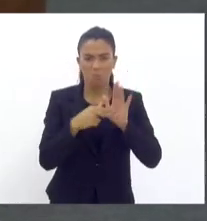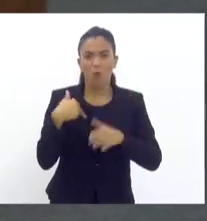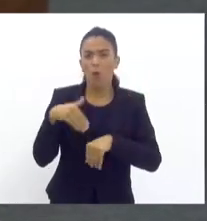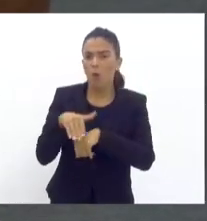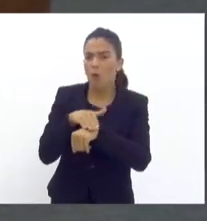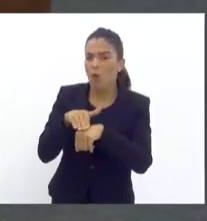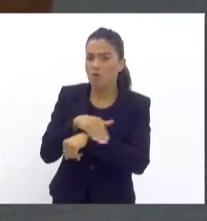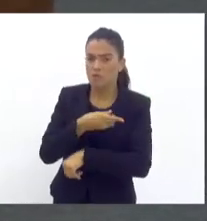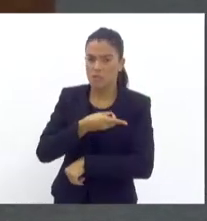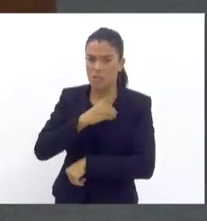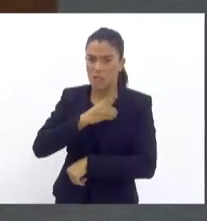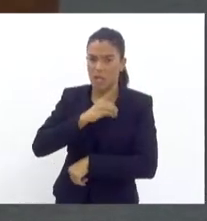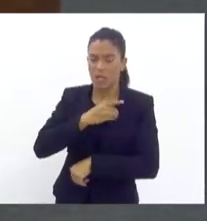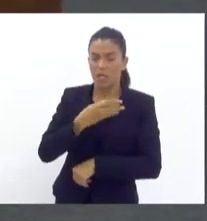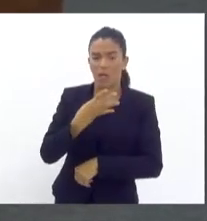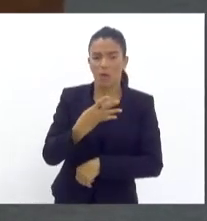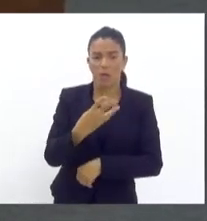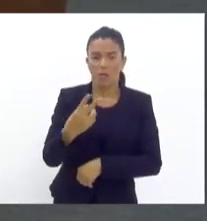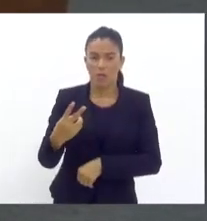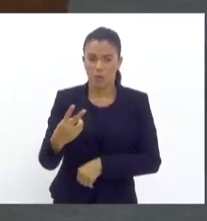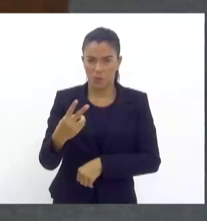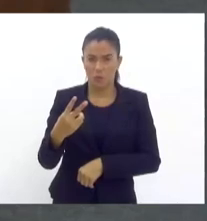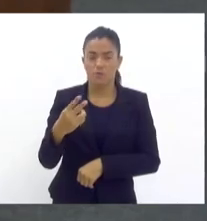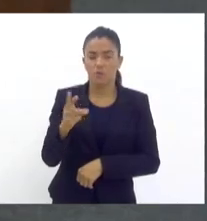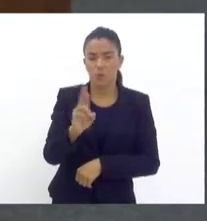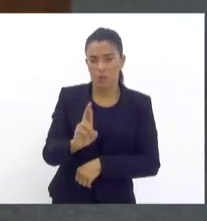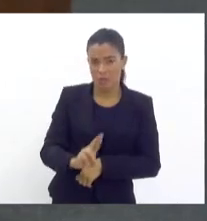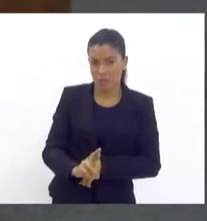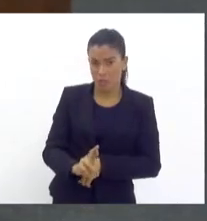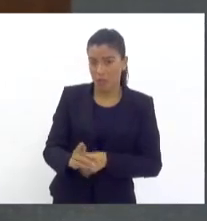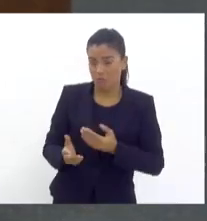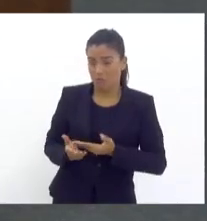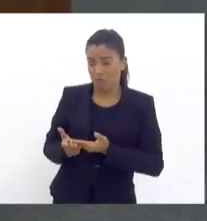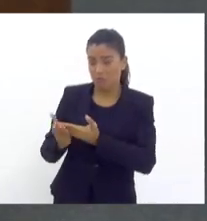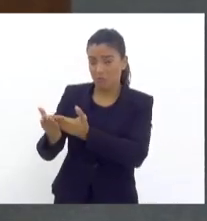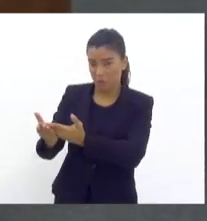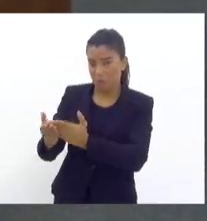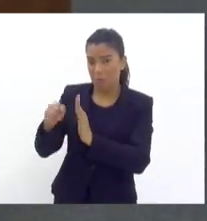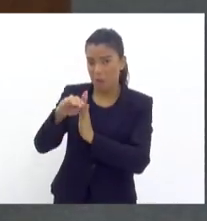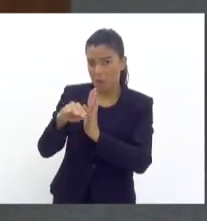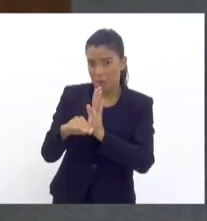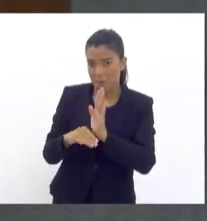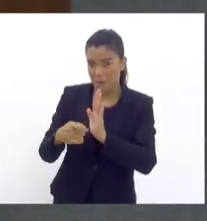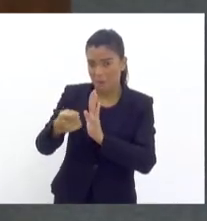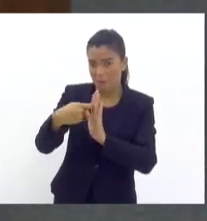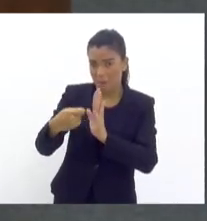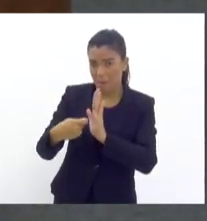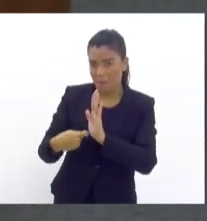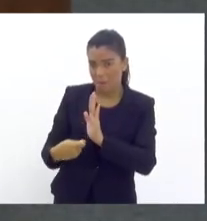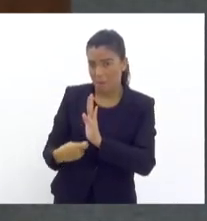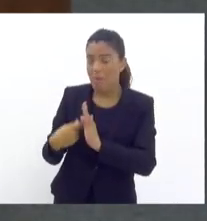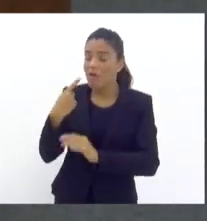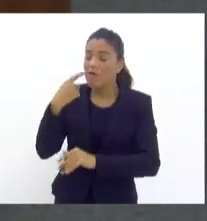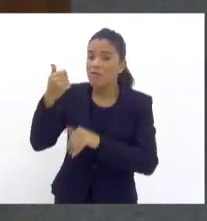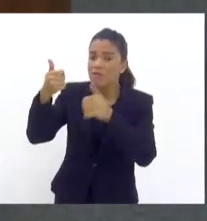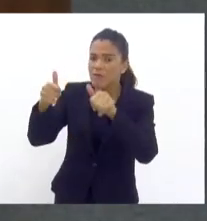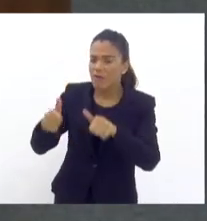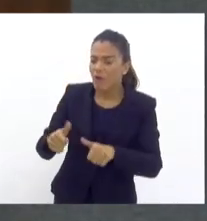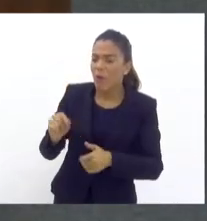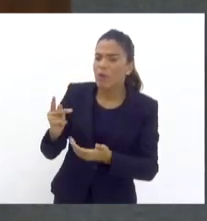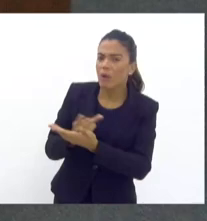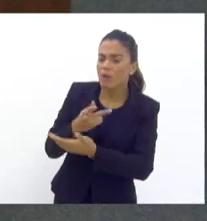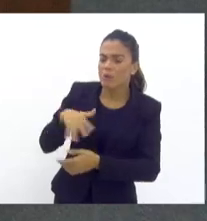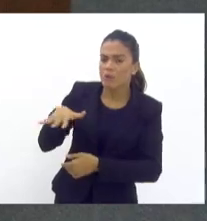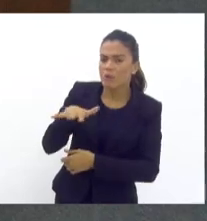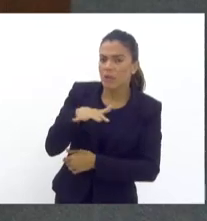delegado da 42DP, do Recreio dos Bandeirantes, encaminhar essa demanda para que seja verificado o que está acontecendo naquela